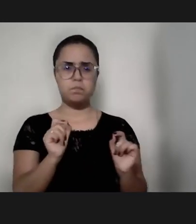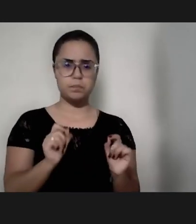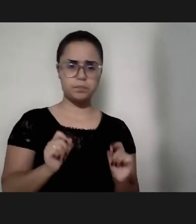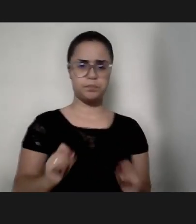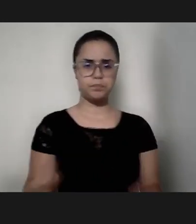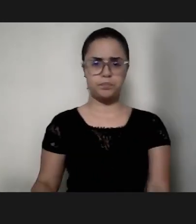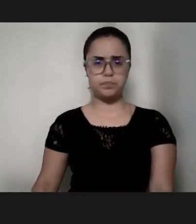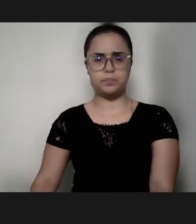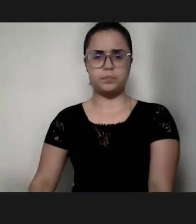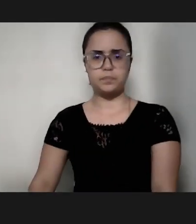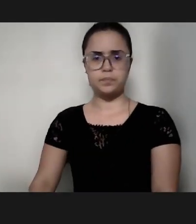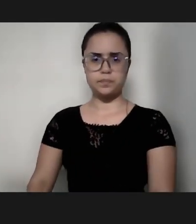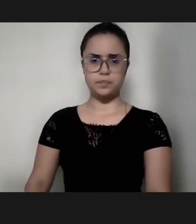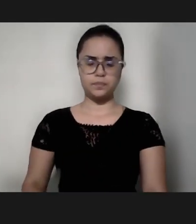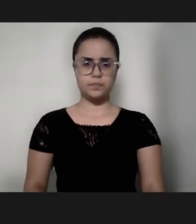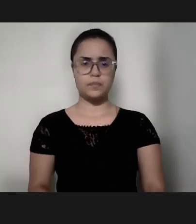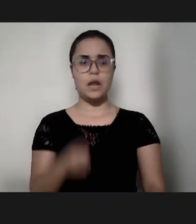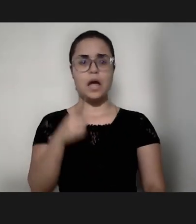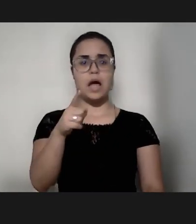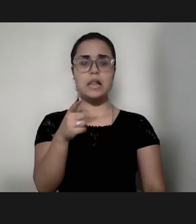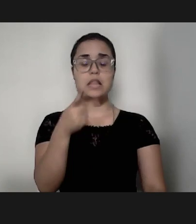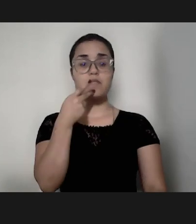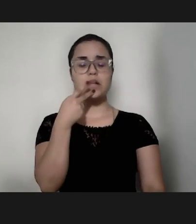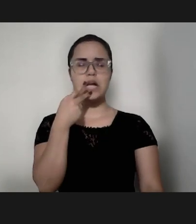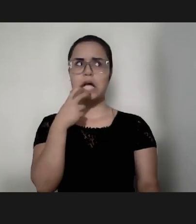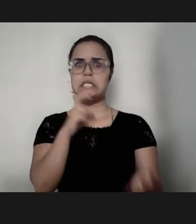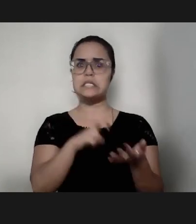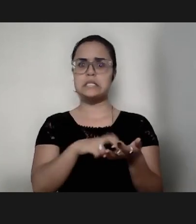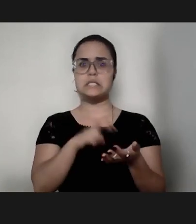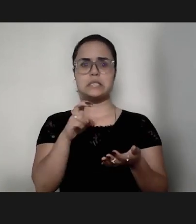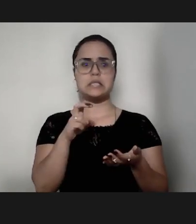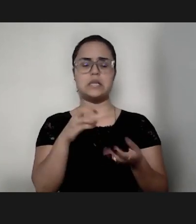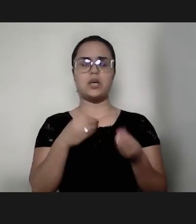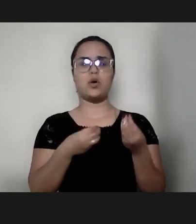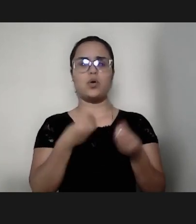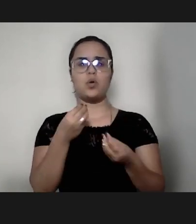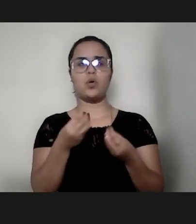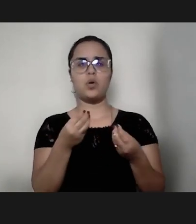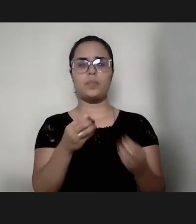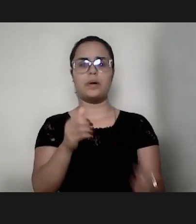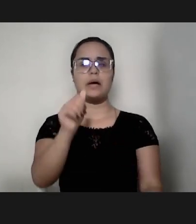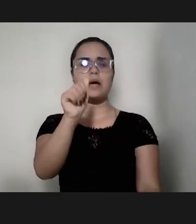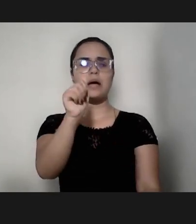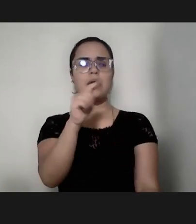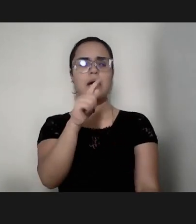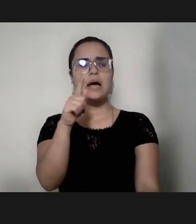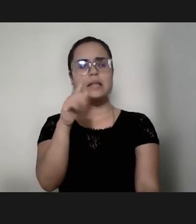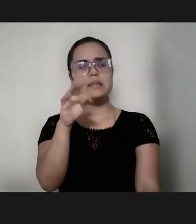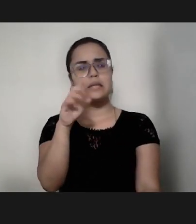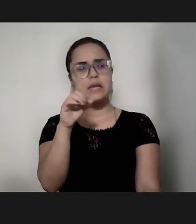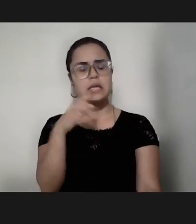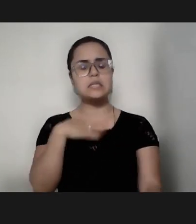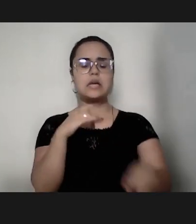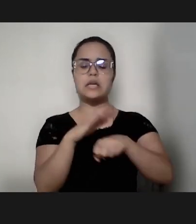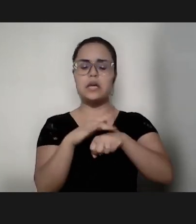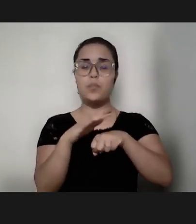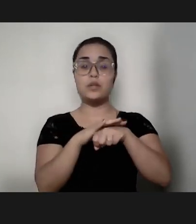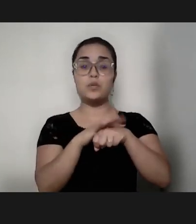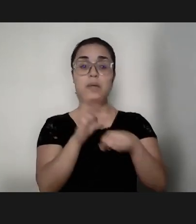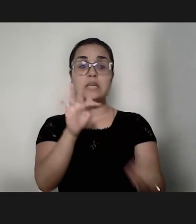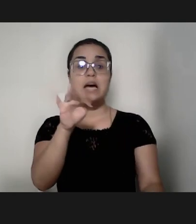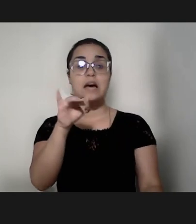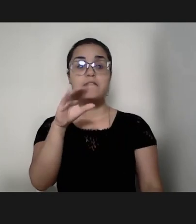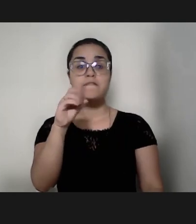ela foi diagnosticada muito cedo com atresia de vias biliares, que é uma doença no fígado muito